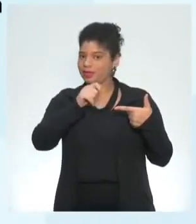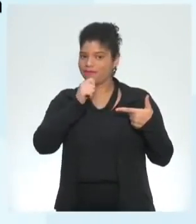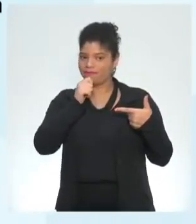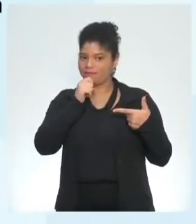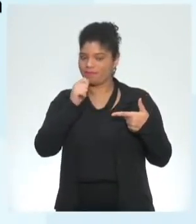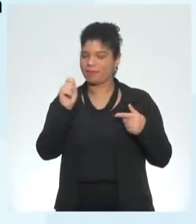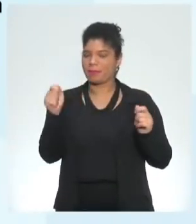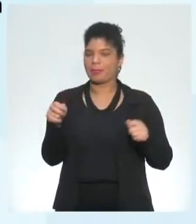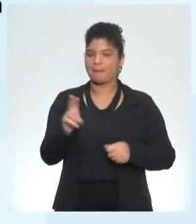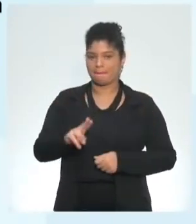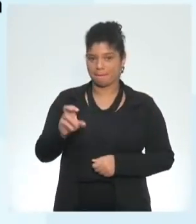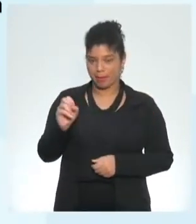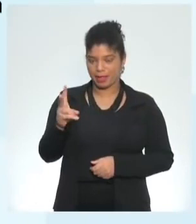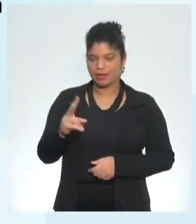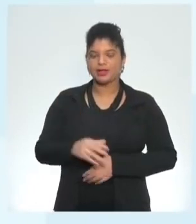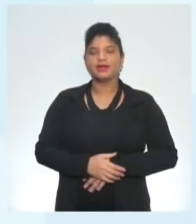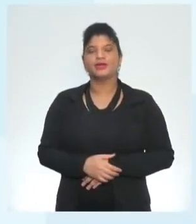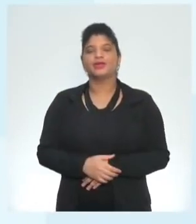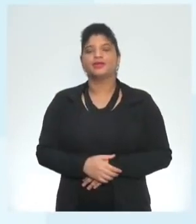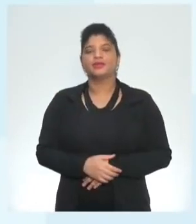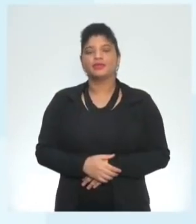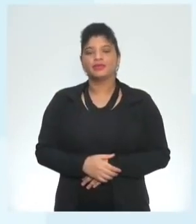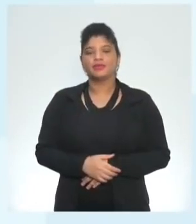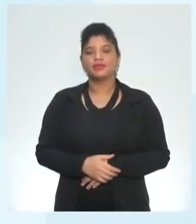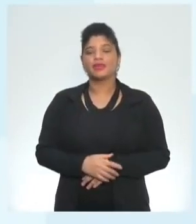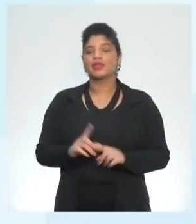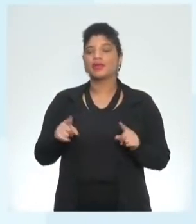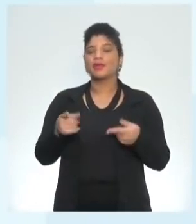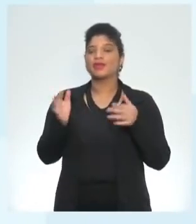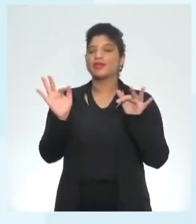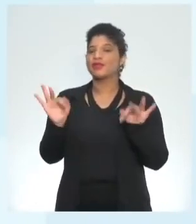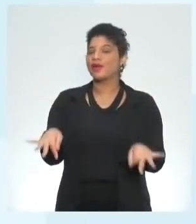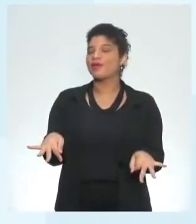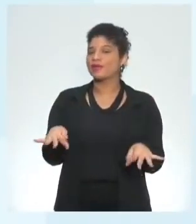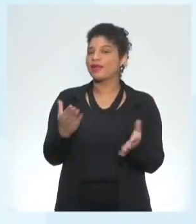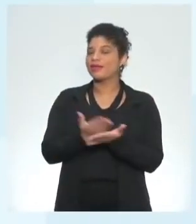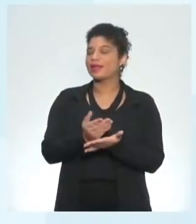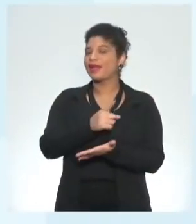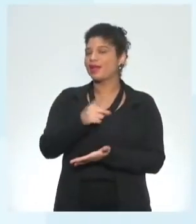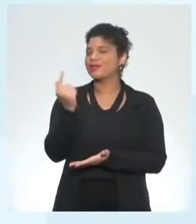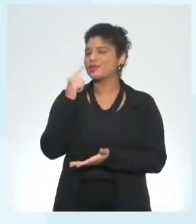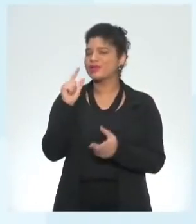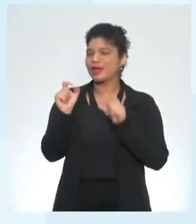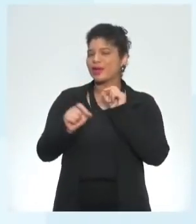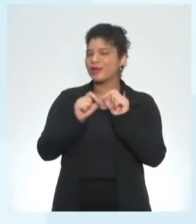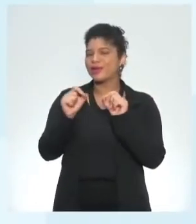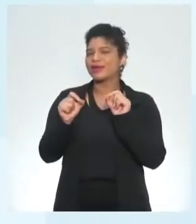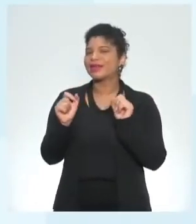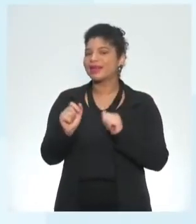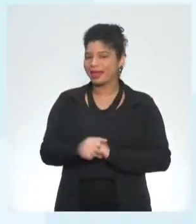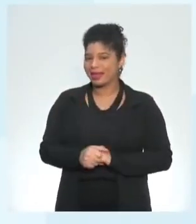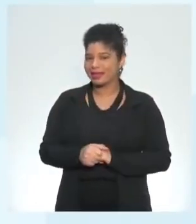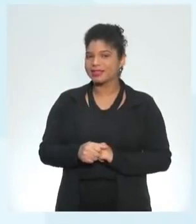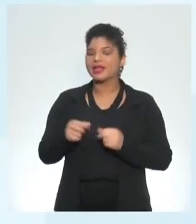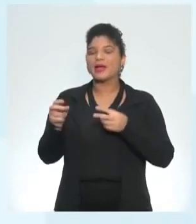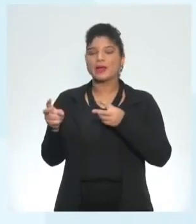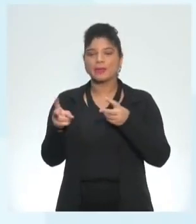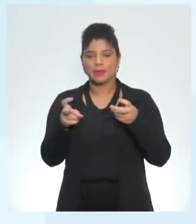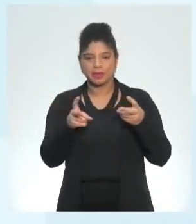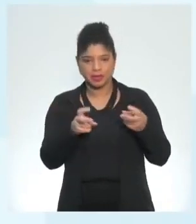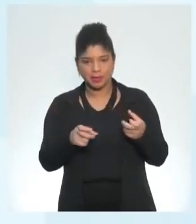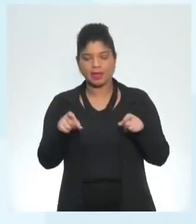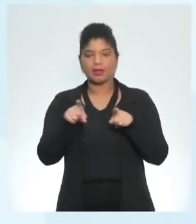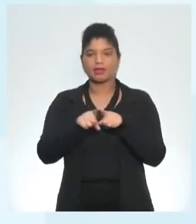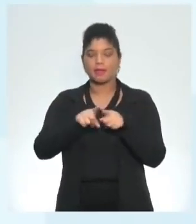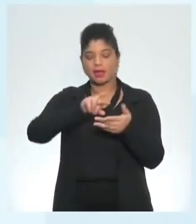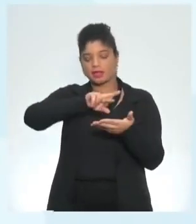tenha tudo bem and by the end of this class students will be able to perceber e usar